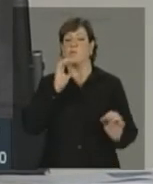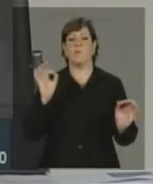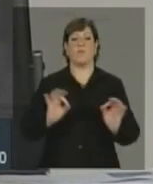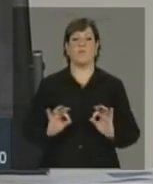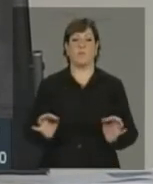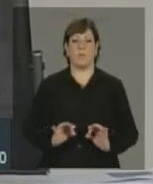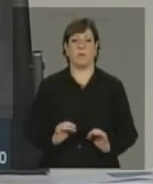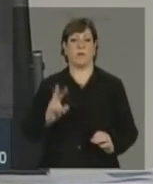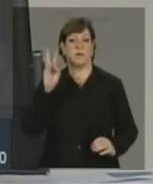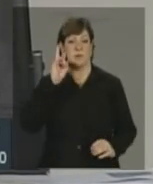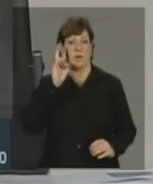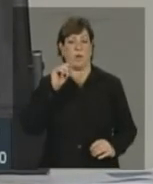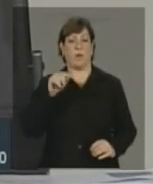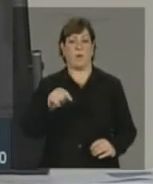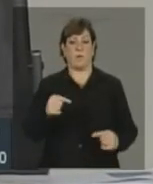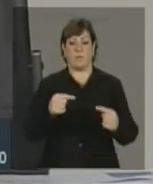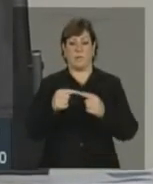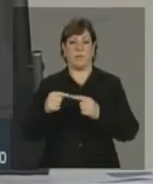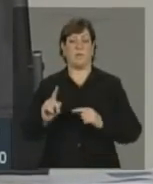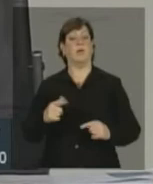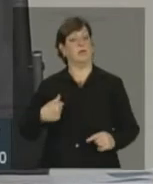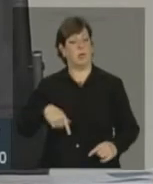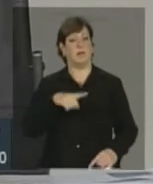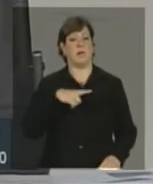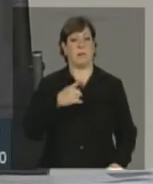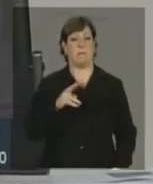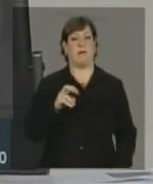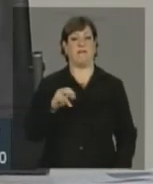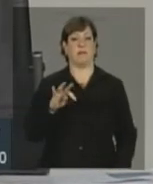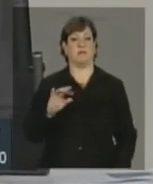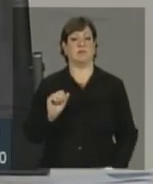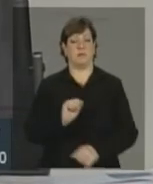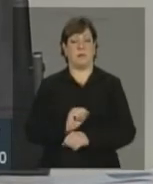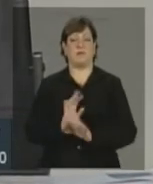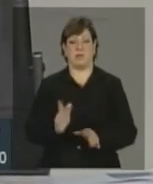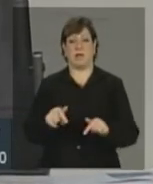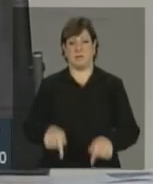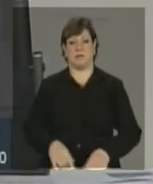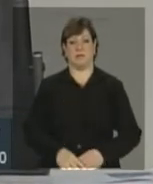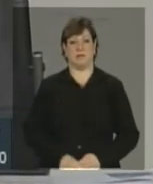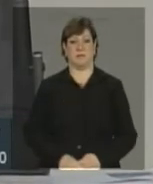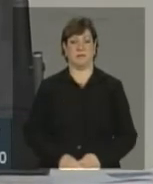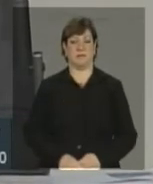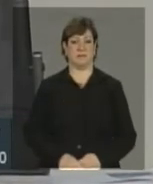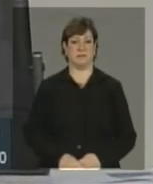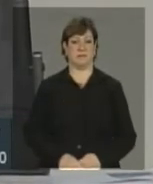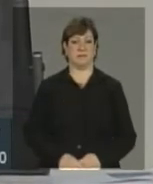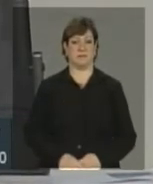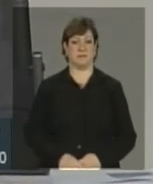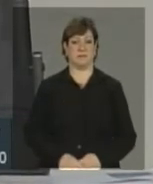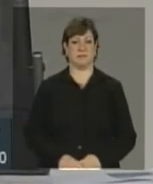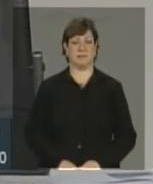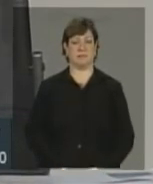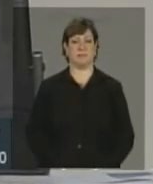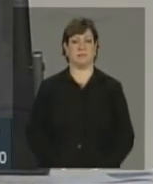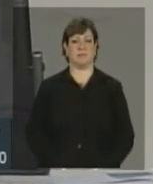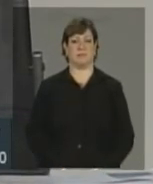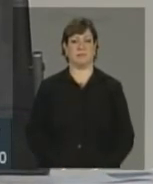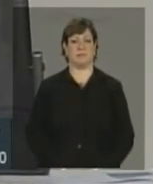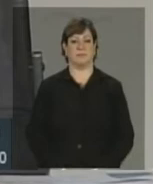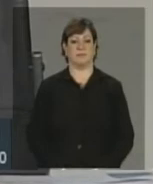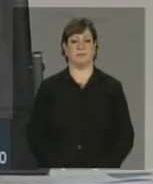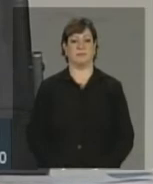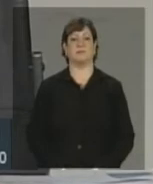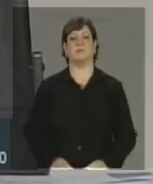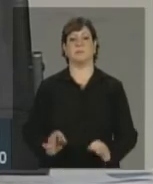ponto de vista da evolução da receita que não esteja tendo o que a gente esperava. O senhor está dizendo que o deste da previdência deve ser menor e máximo para contribuir